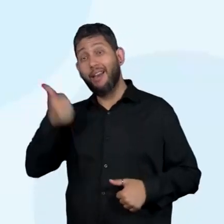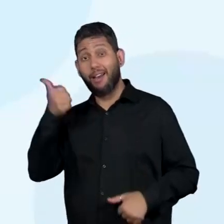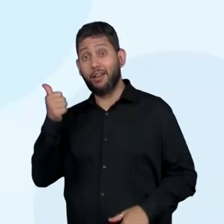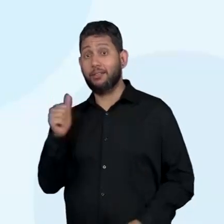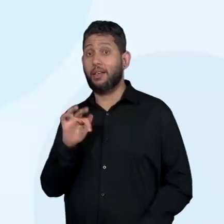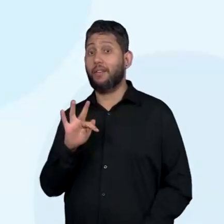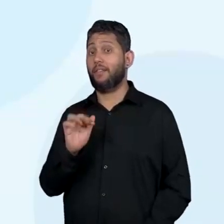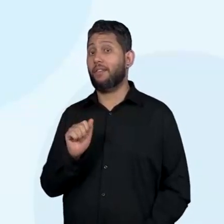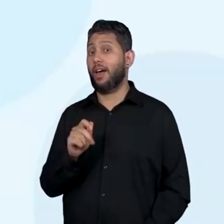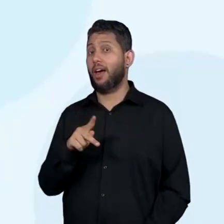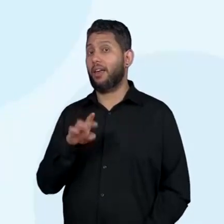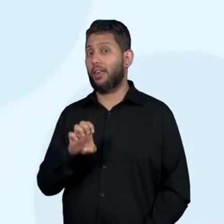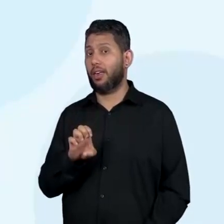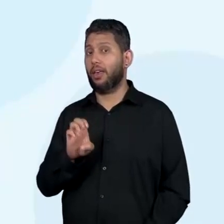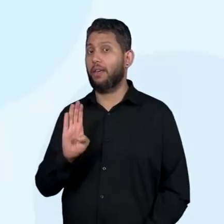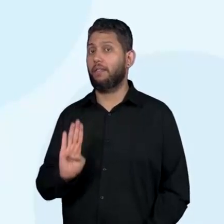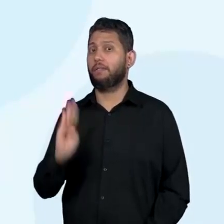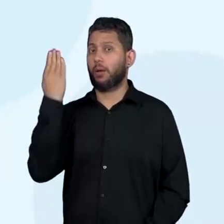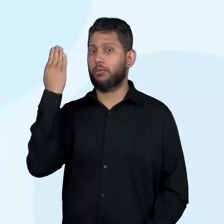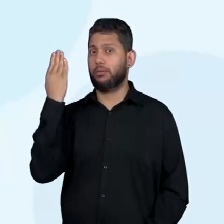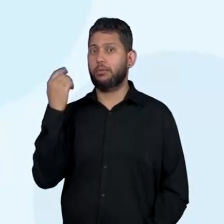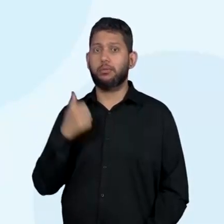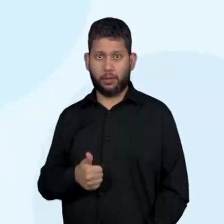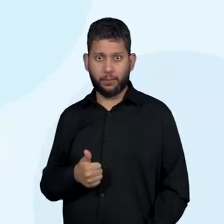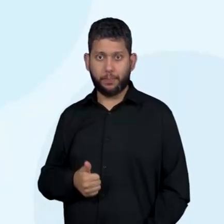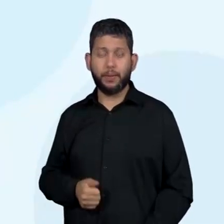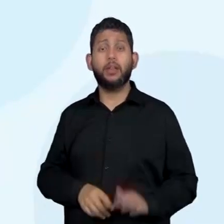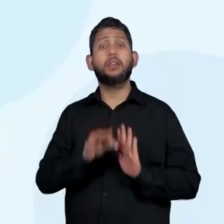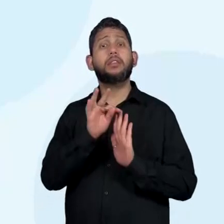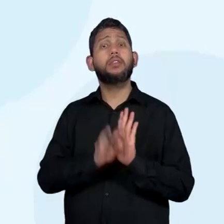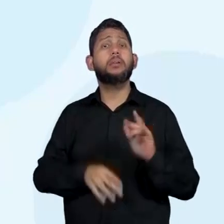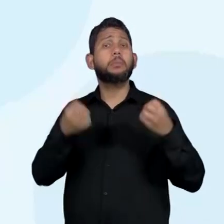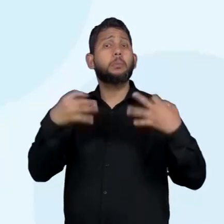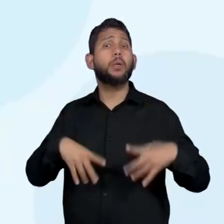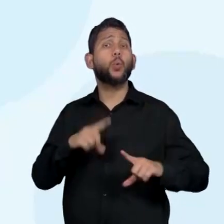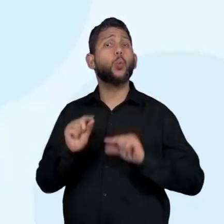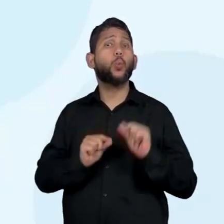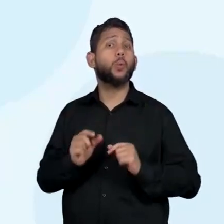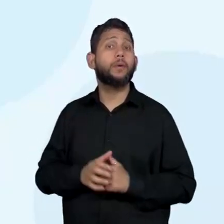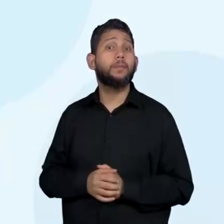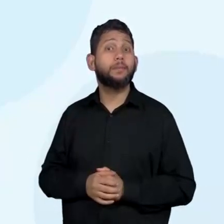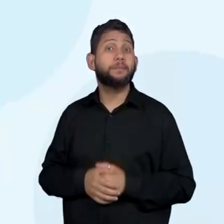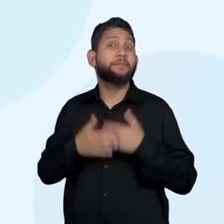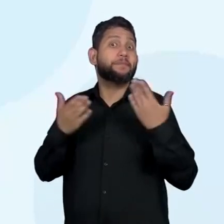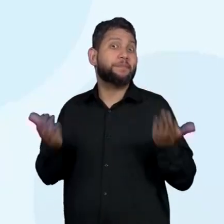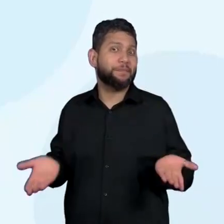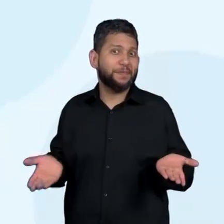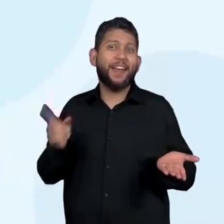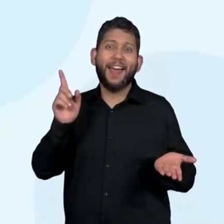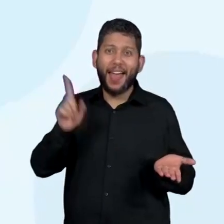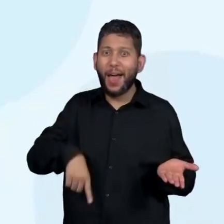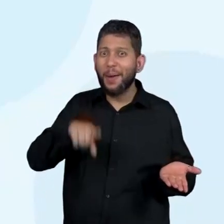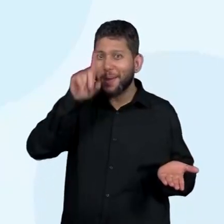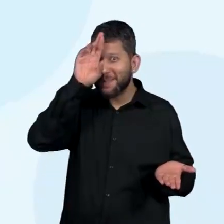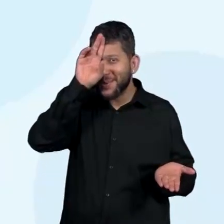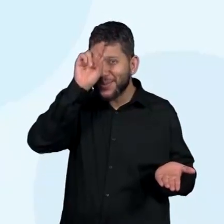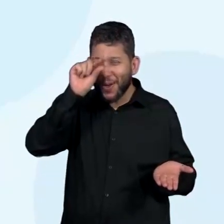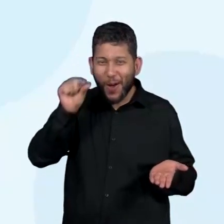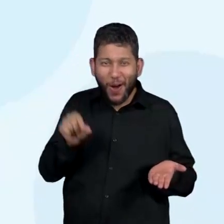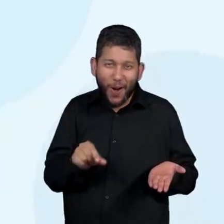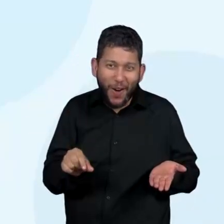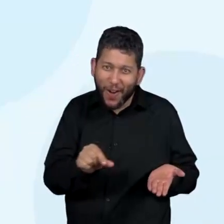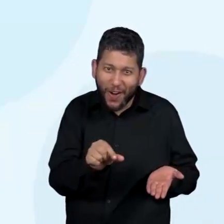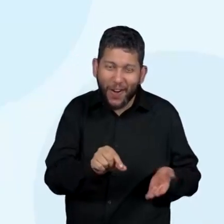as perguntas, eu já tenho. Assunto do texto. O assunto é a questão das novas espécies de